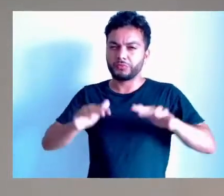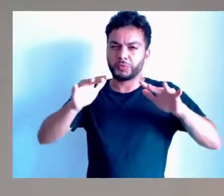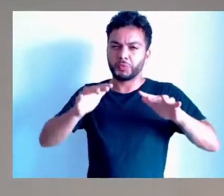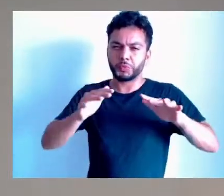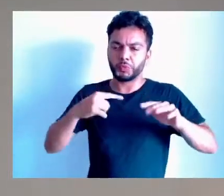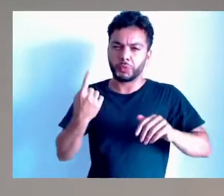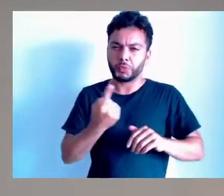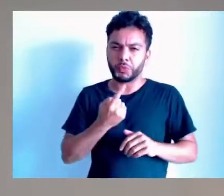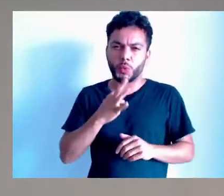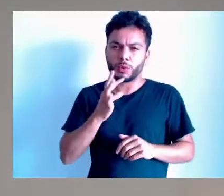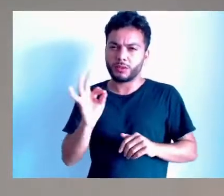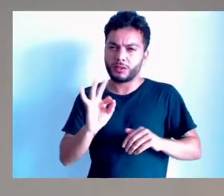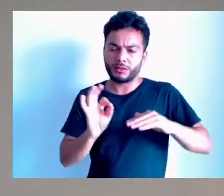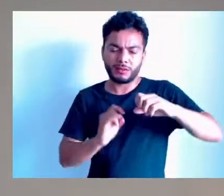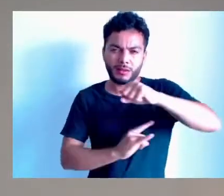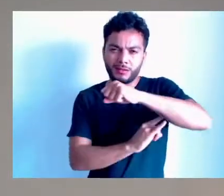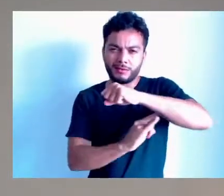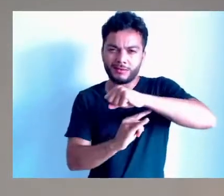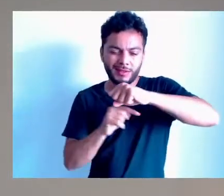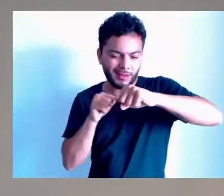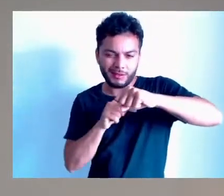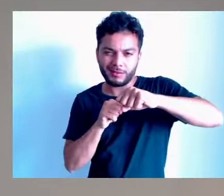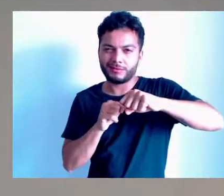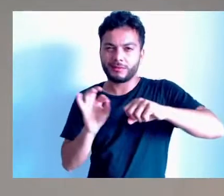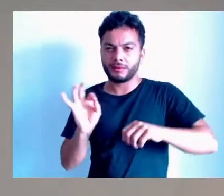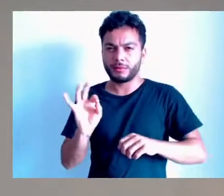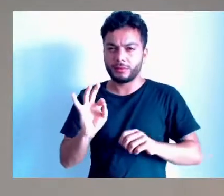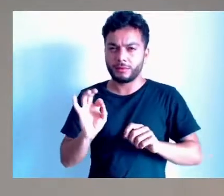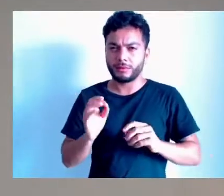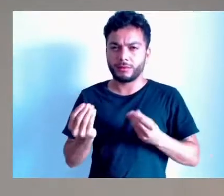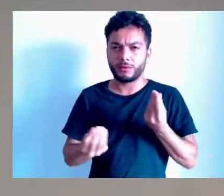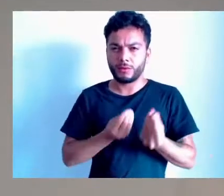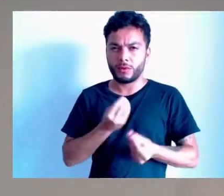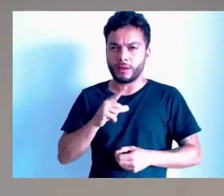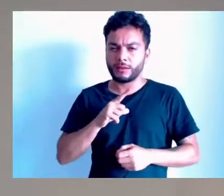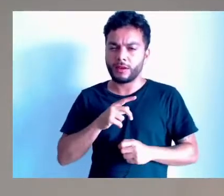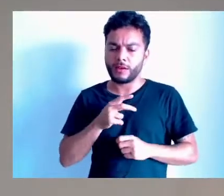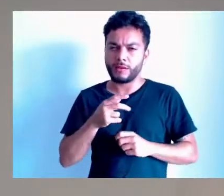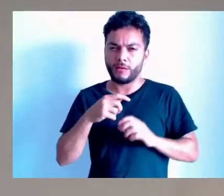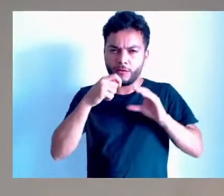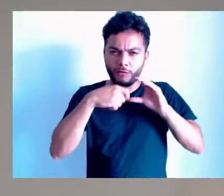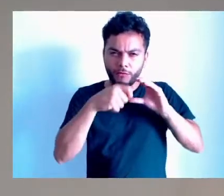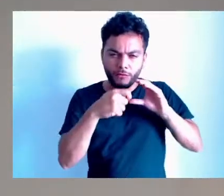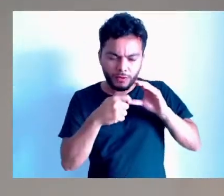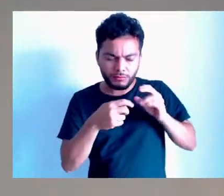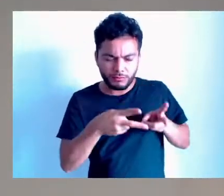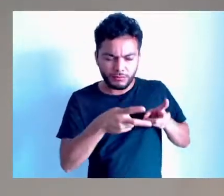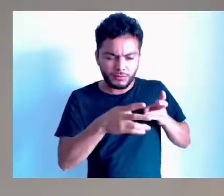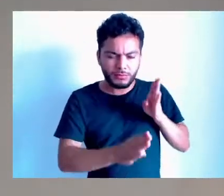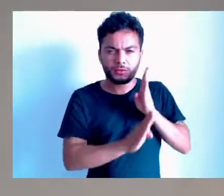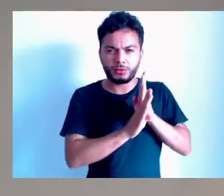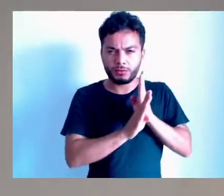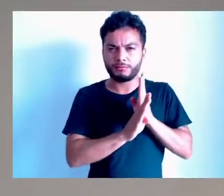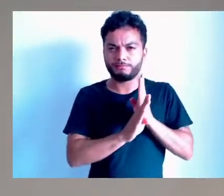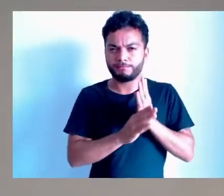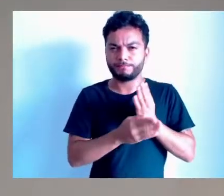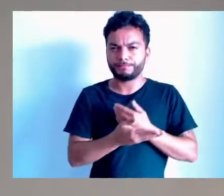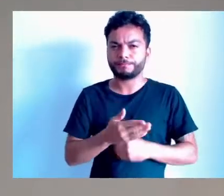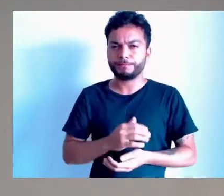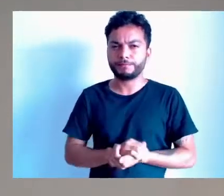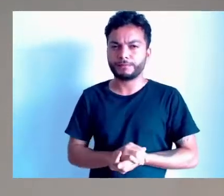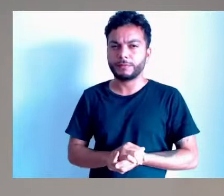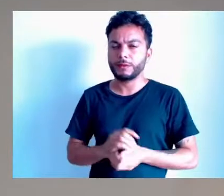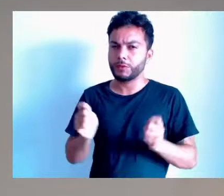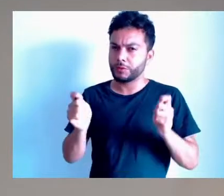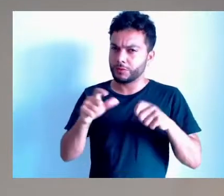eu, pelo menos, desconhecia, mas foi um munícipe lá que fez aquela filmagem e foi constatado realmente que colaborou, sim, para que a água